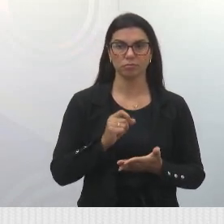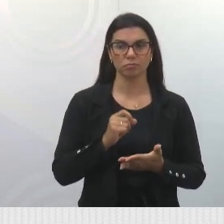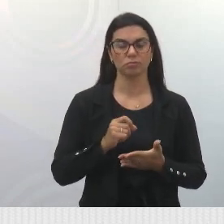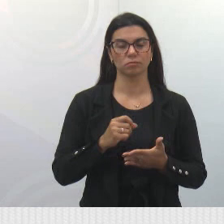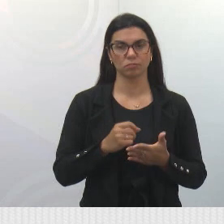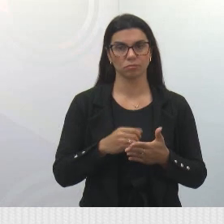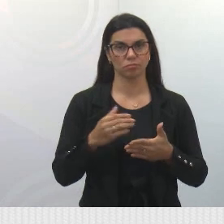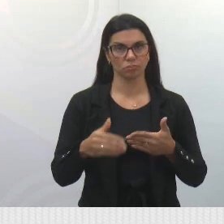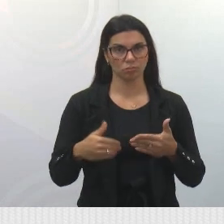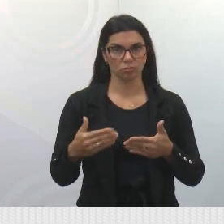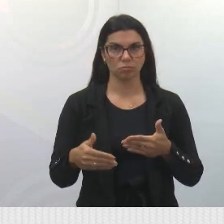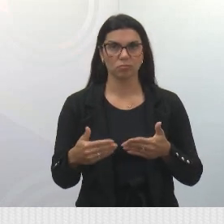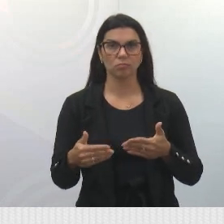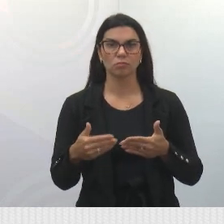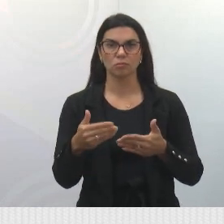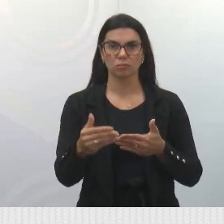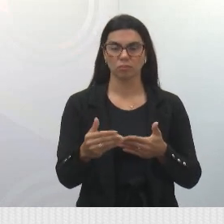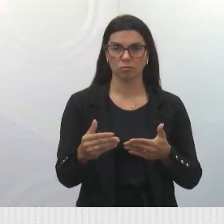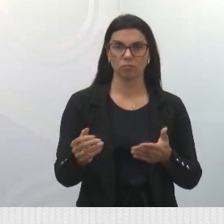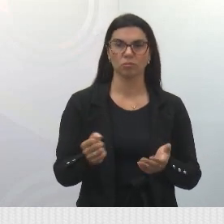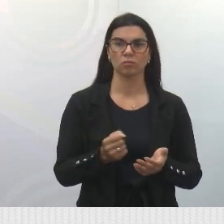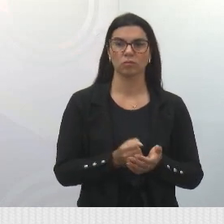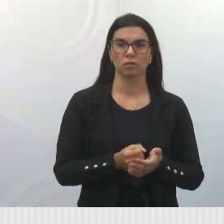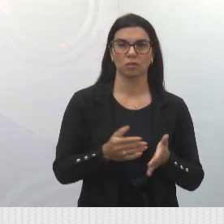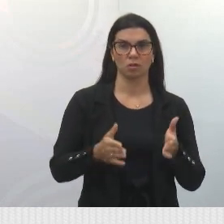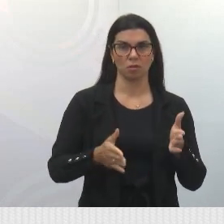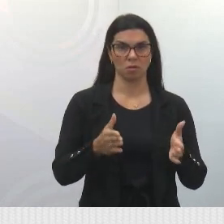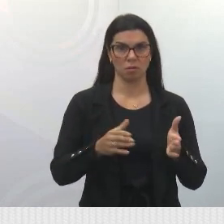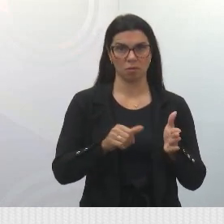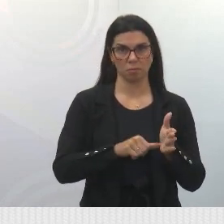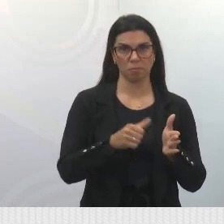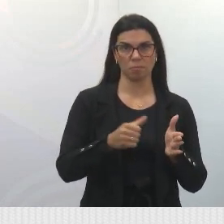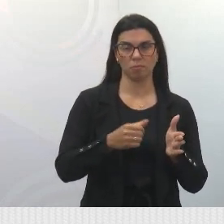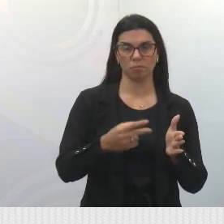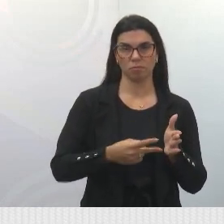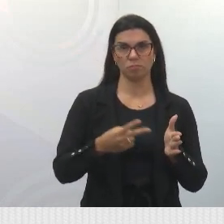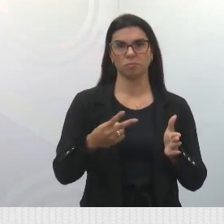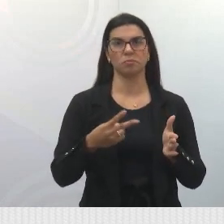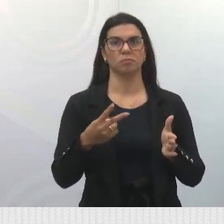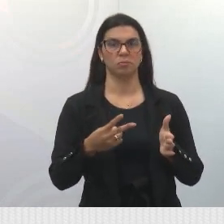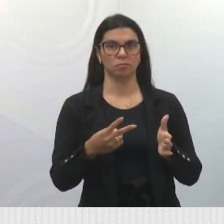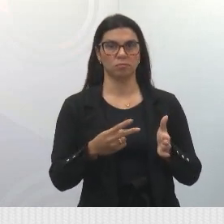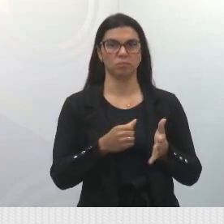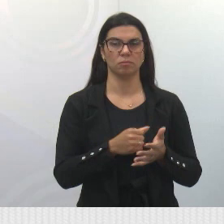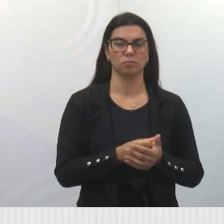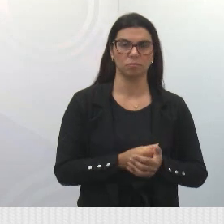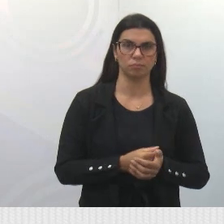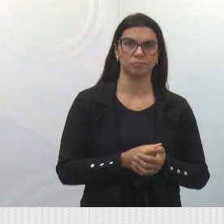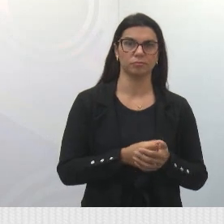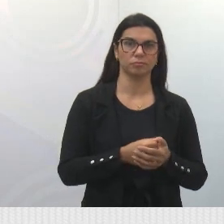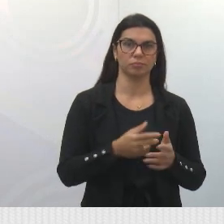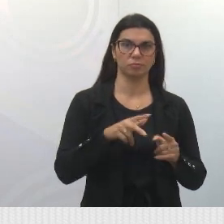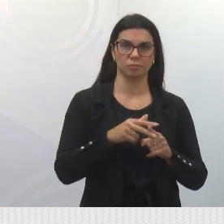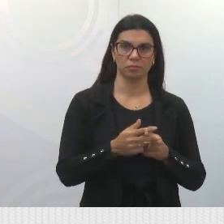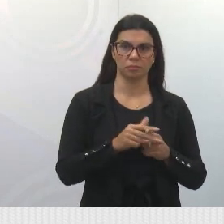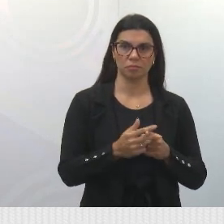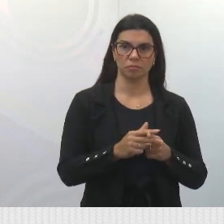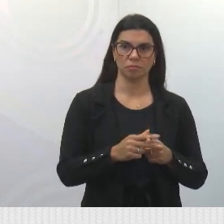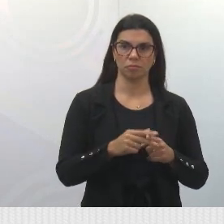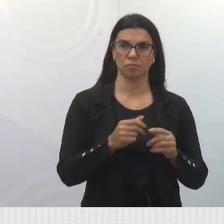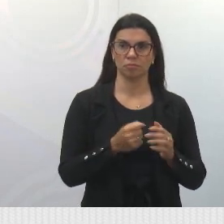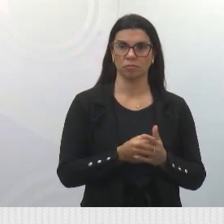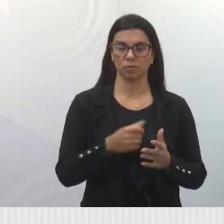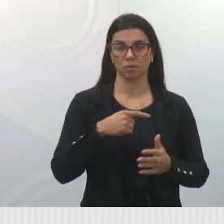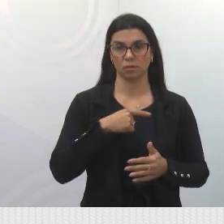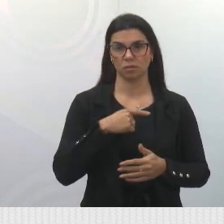aos poucos. Então, essa é a primeira fase da segunda etapa da reforma da unidade, caso. Lembro a todos que são